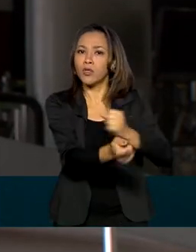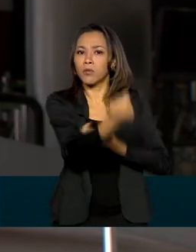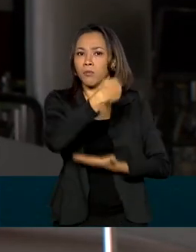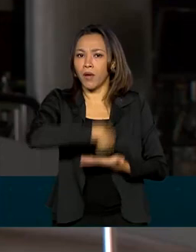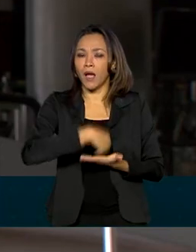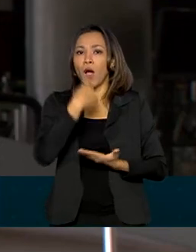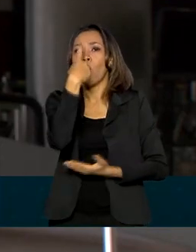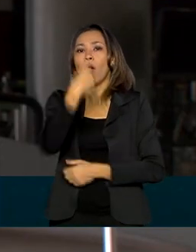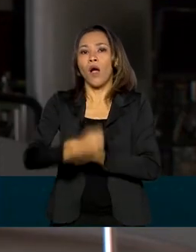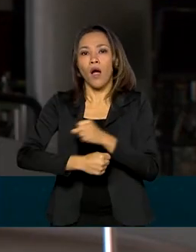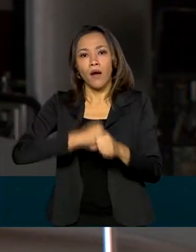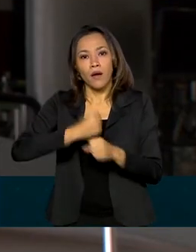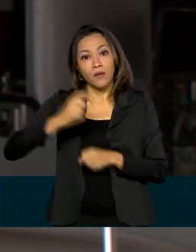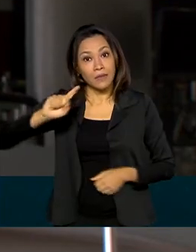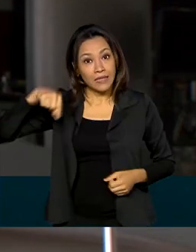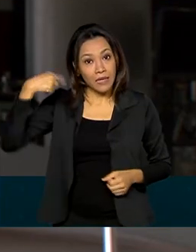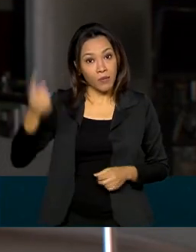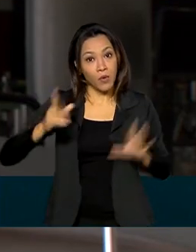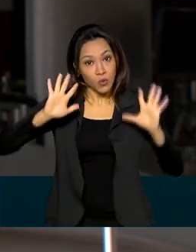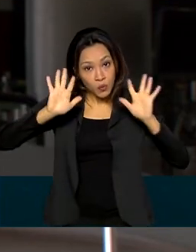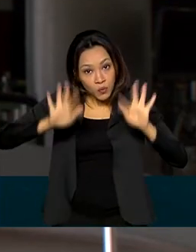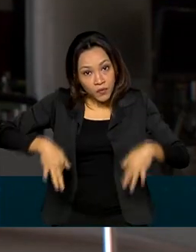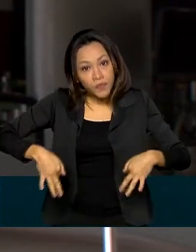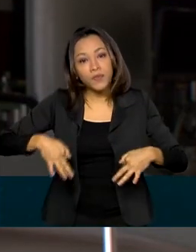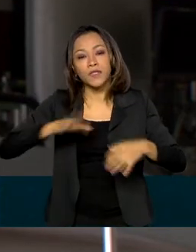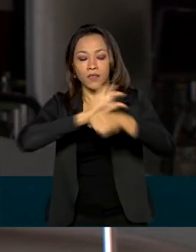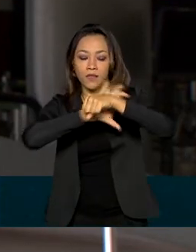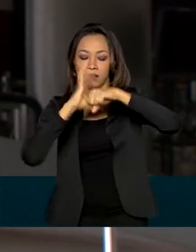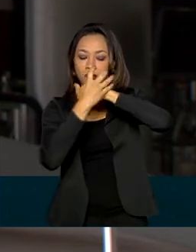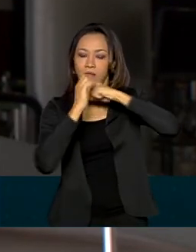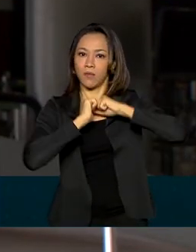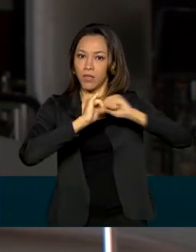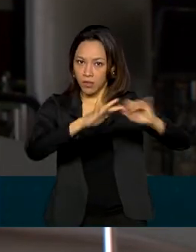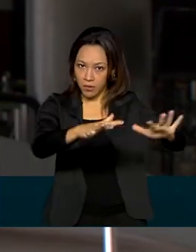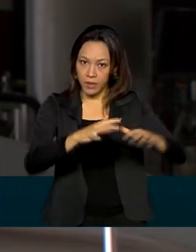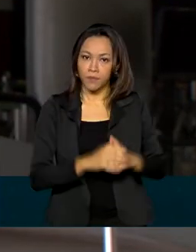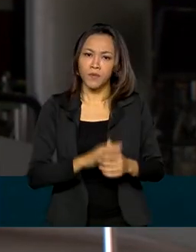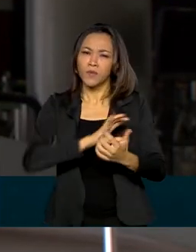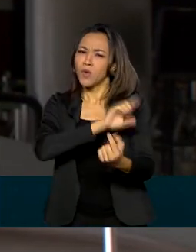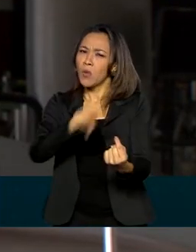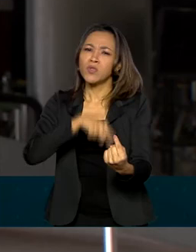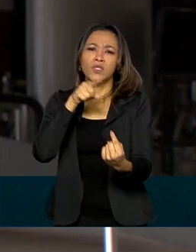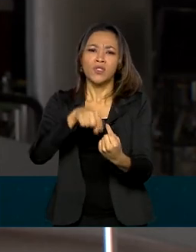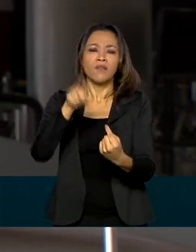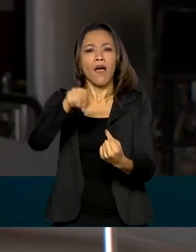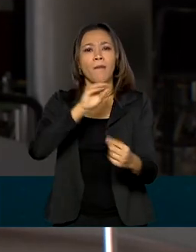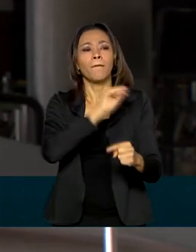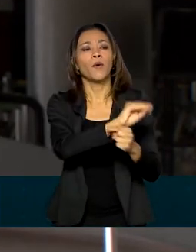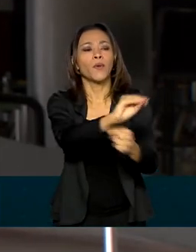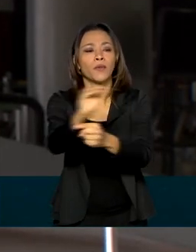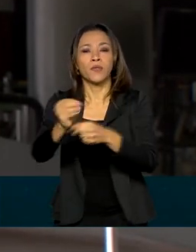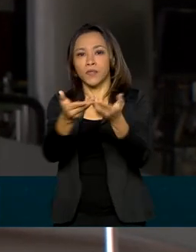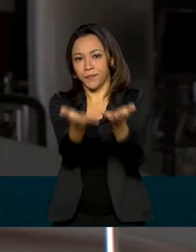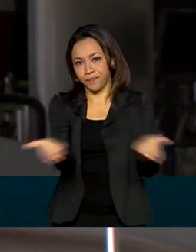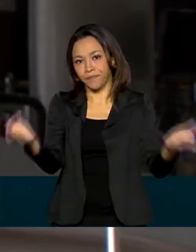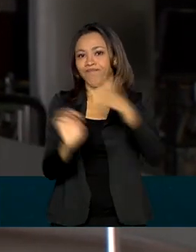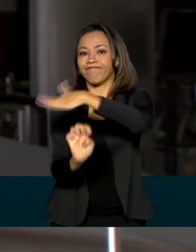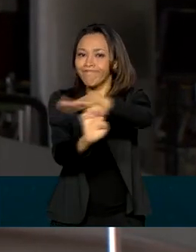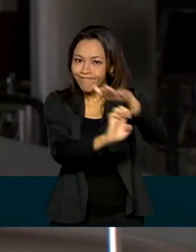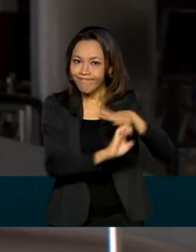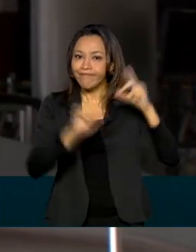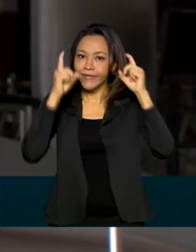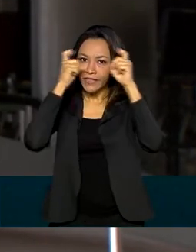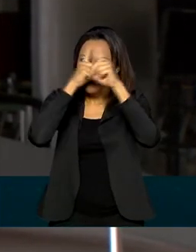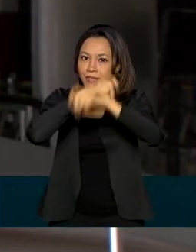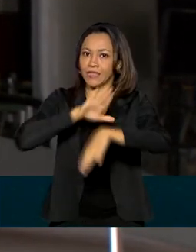um ano depois do fim do estado de calamidade. E a ideia, Dani, é realmente proteger as empresas que vivem esse momento difícil agora